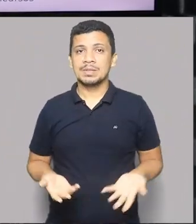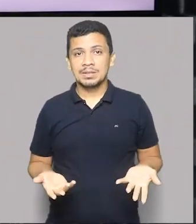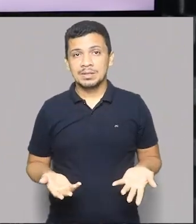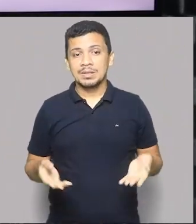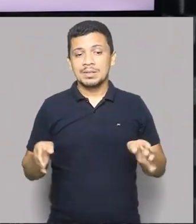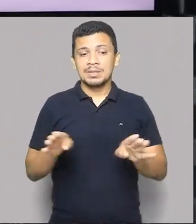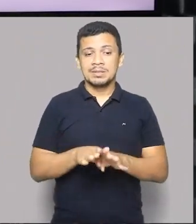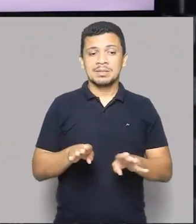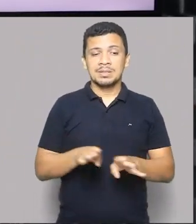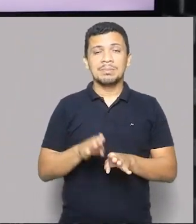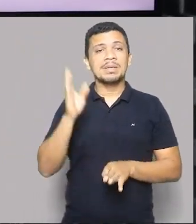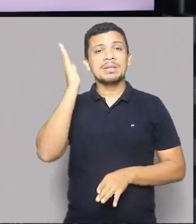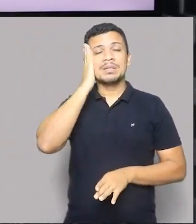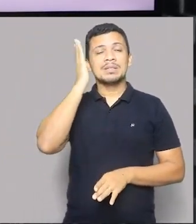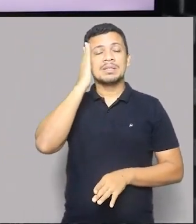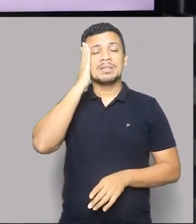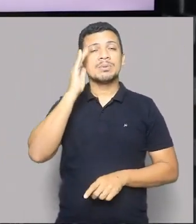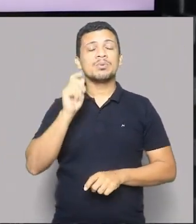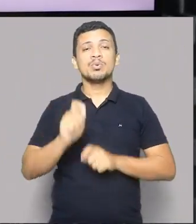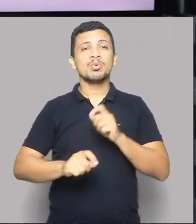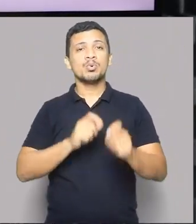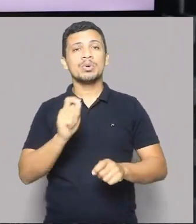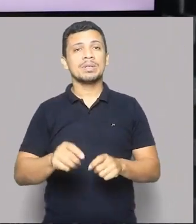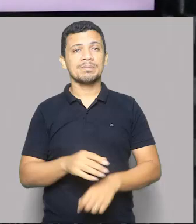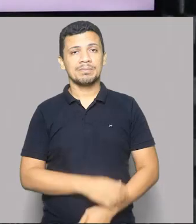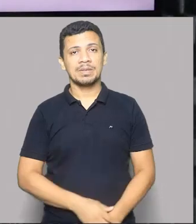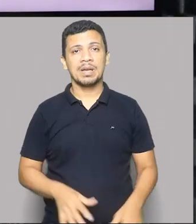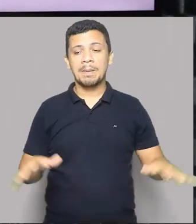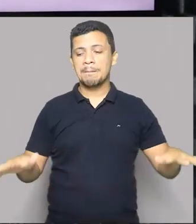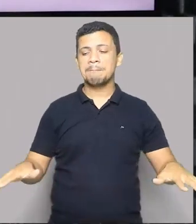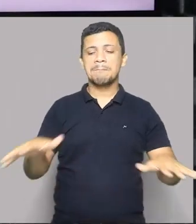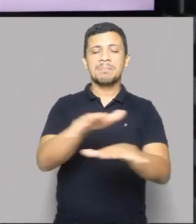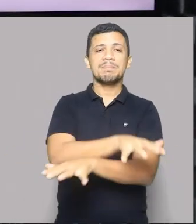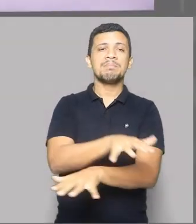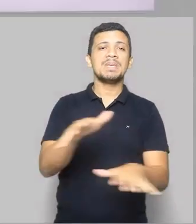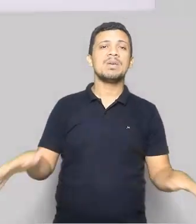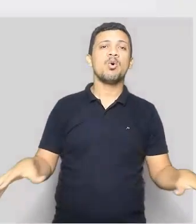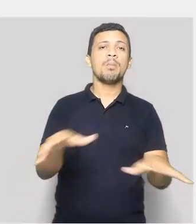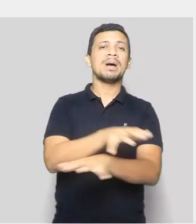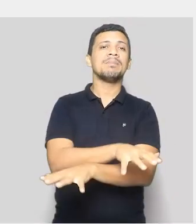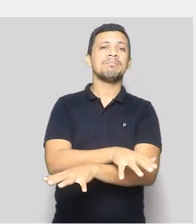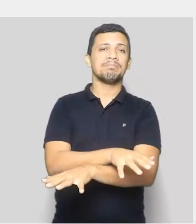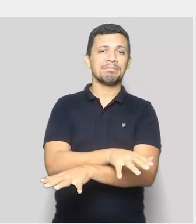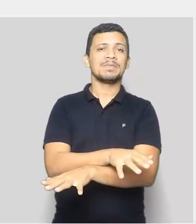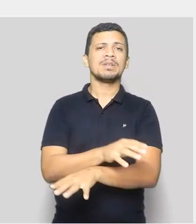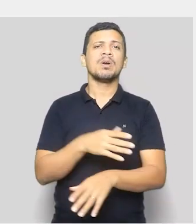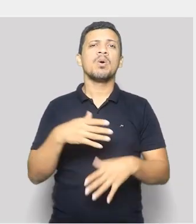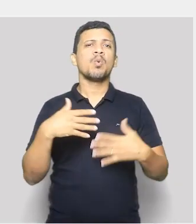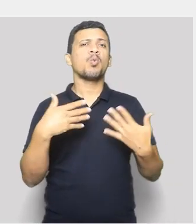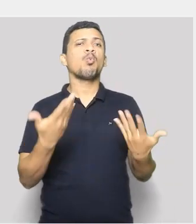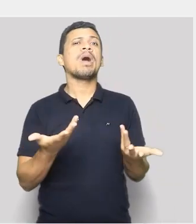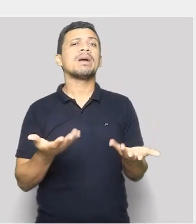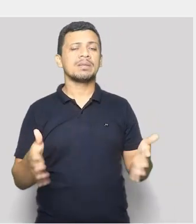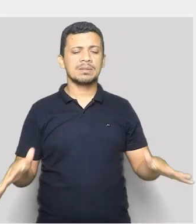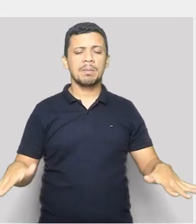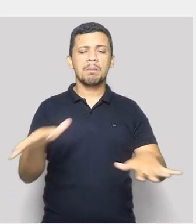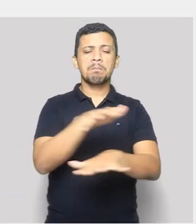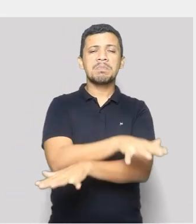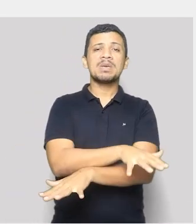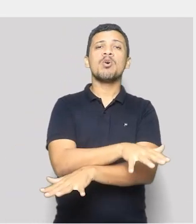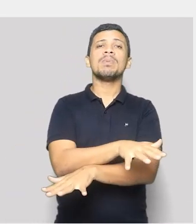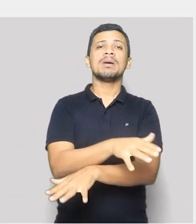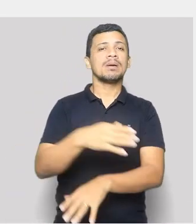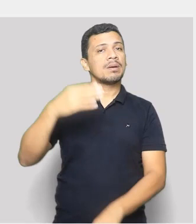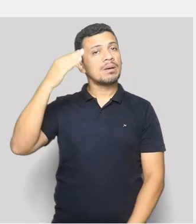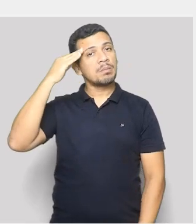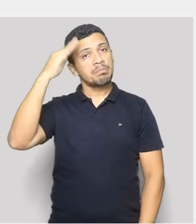nós também temos que entender que nós temos que falar sobre biomas. E quais são os biomas que acabam se